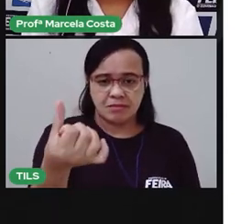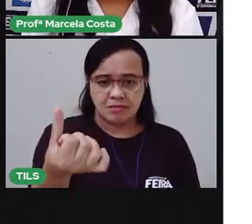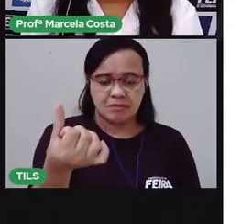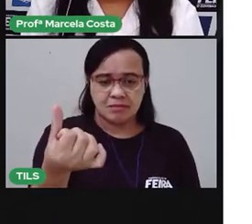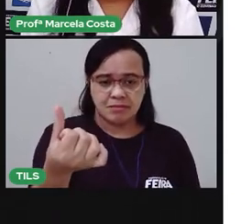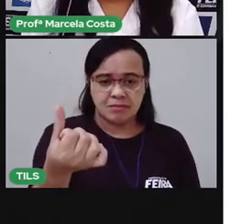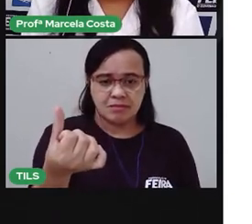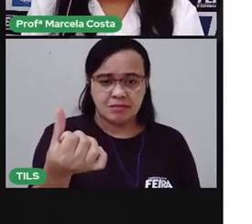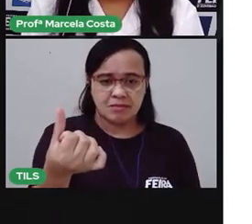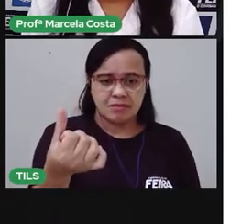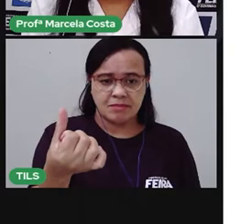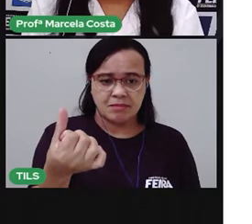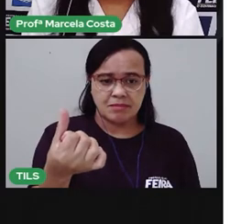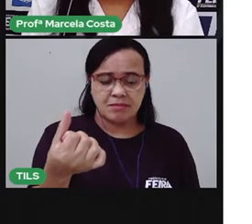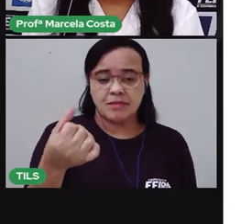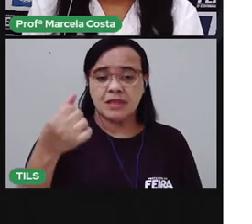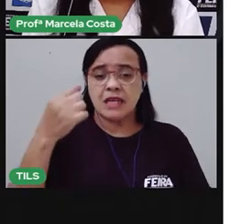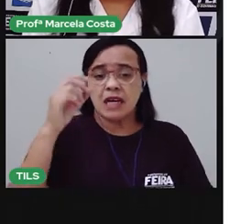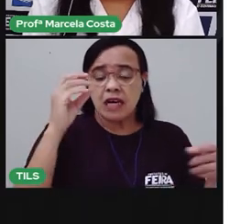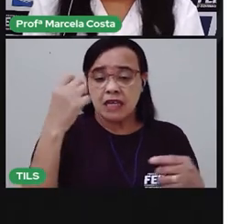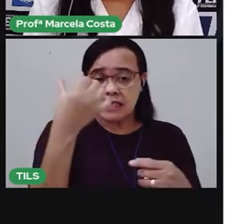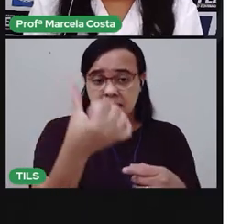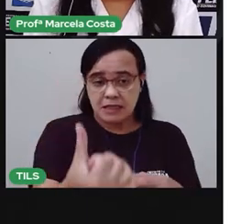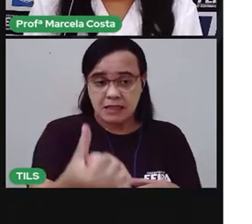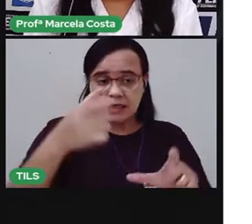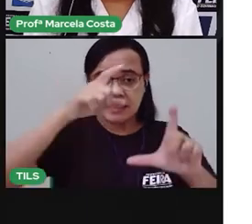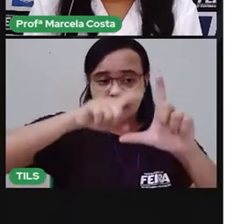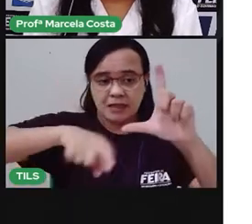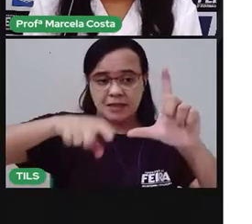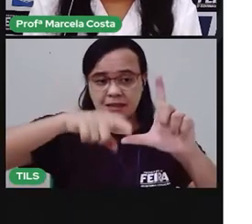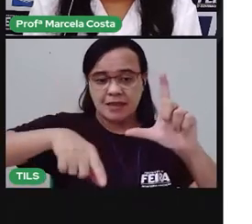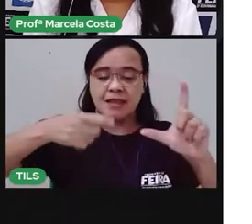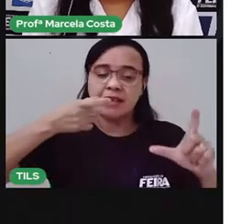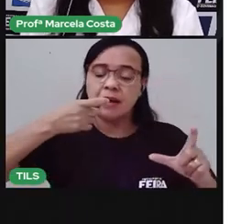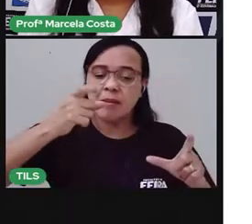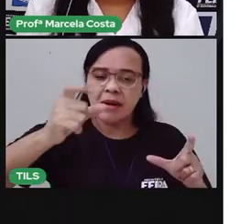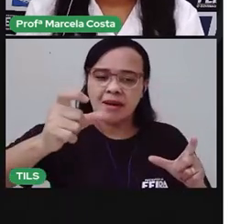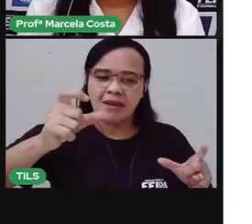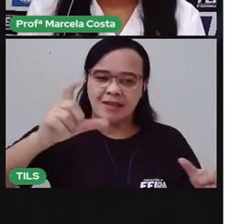seis. Então, tem seis letras dessa palavra.